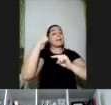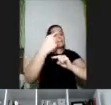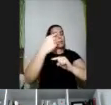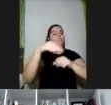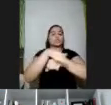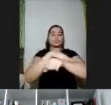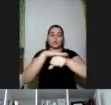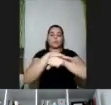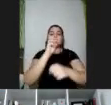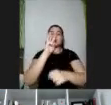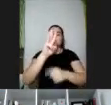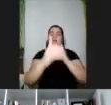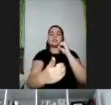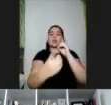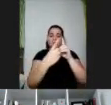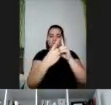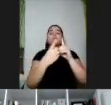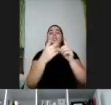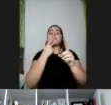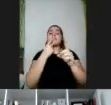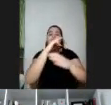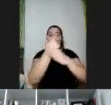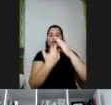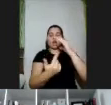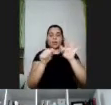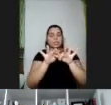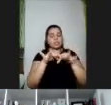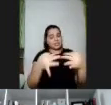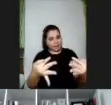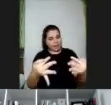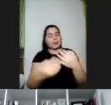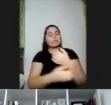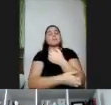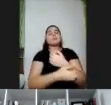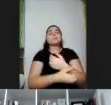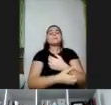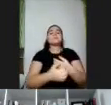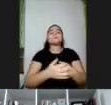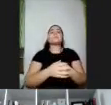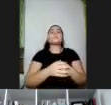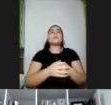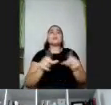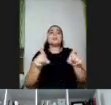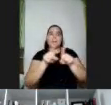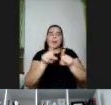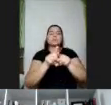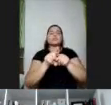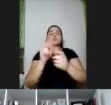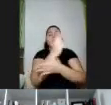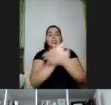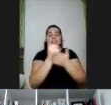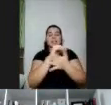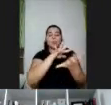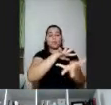próximo encontro sobre linguagem simples e que a gente vai falar um pouco aqui agora nos próximos slides sobre o desenho universal da aprendizagem. E também